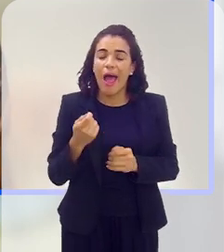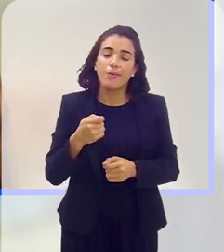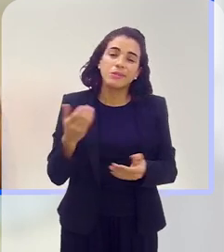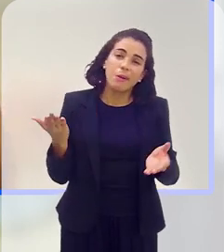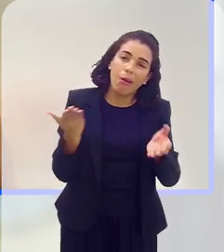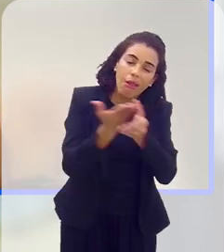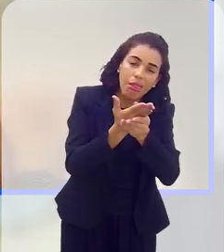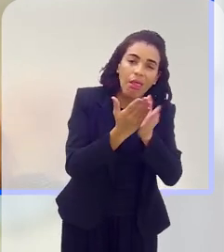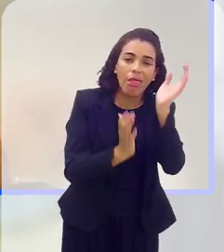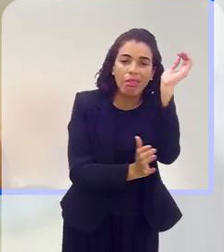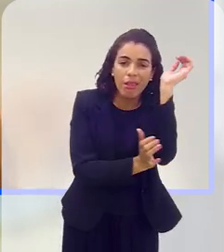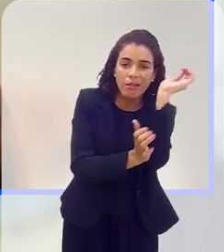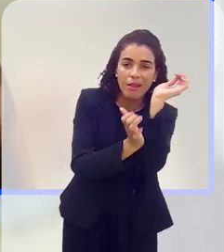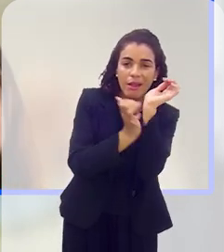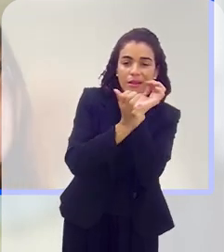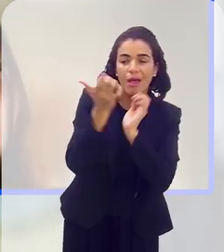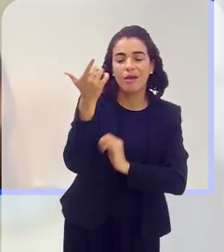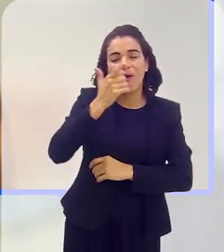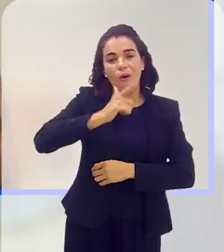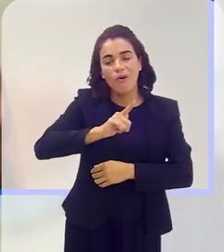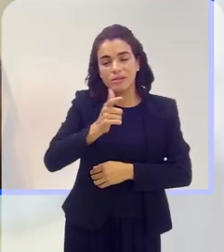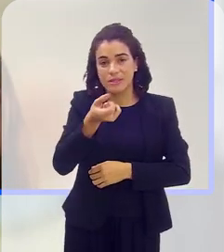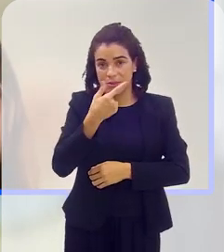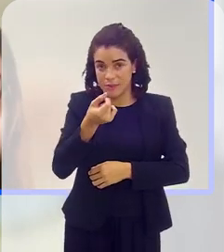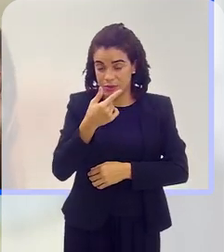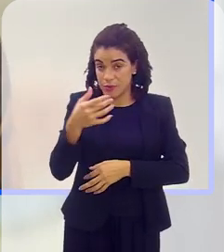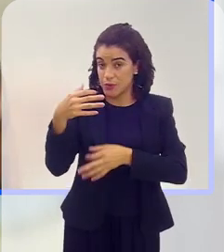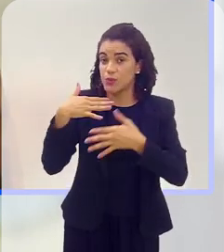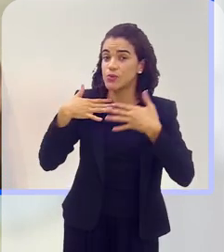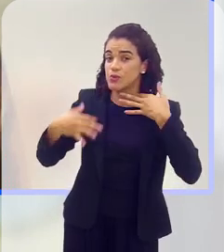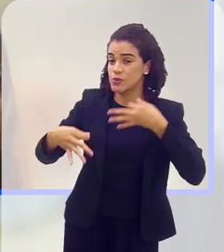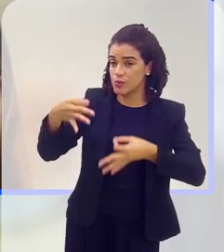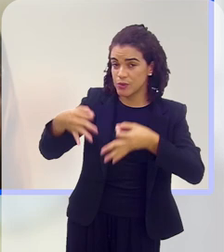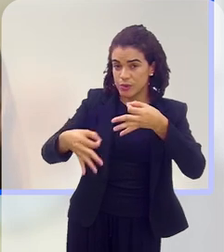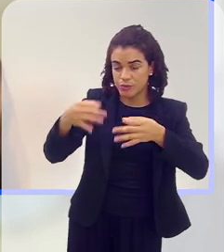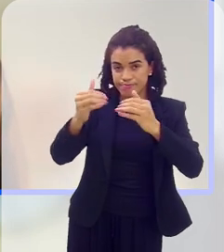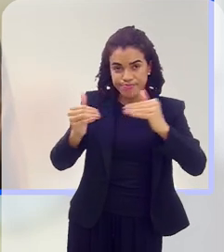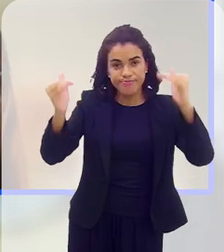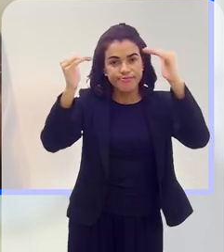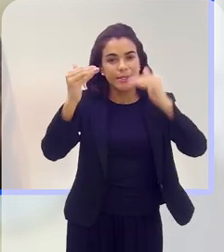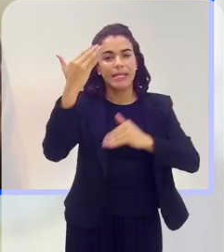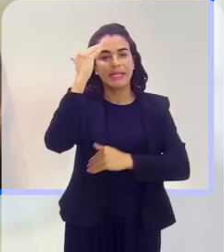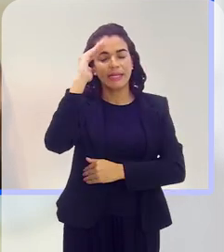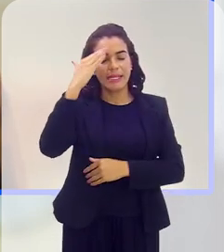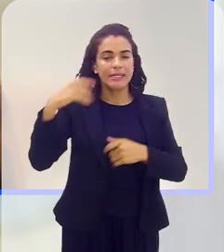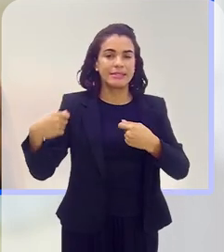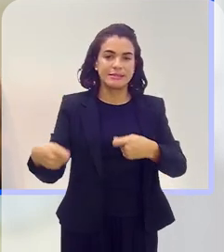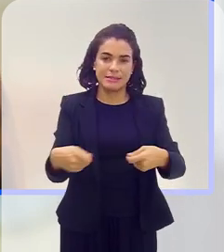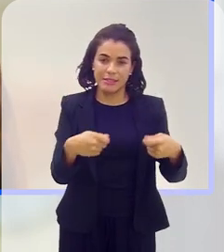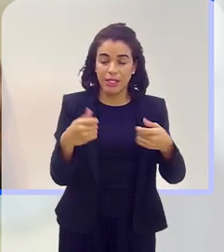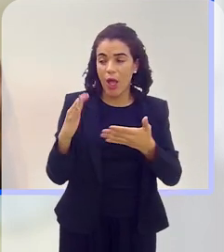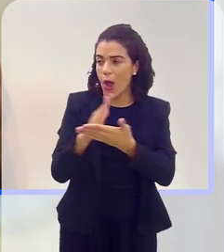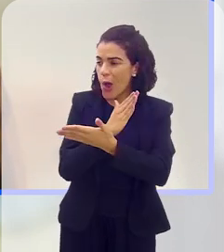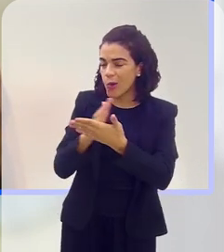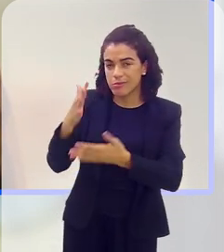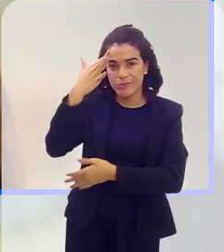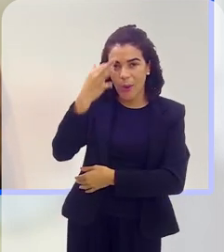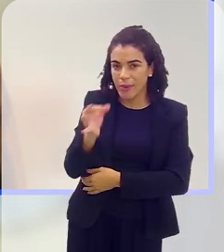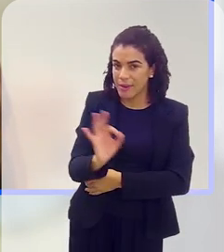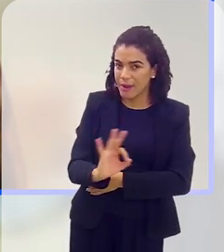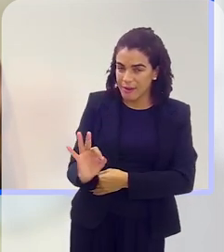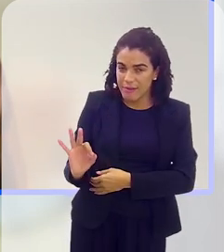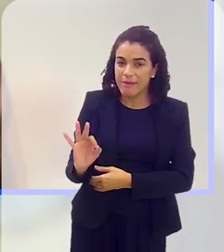tem que entrar com o processo, buscar advogado, é... uns juízes entendem a necessidade do medicamento, outros não